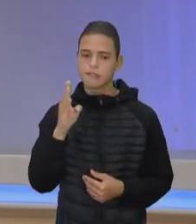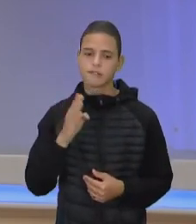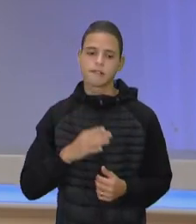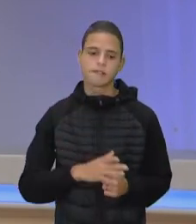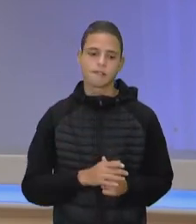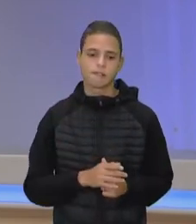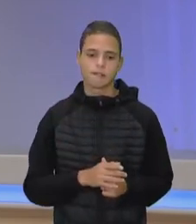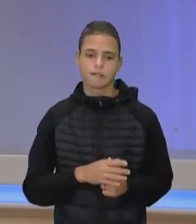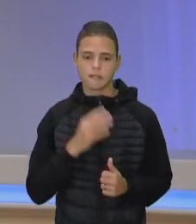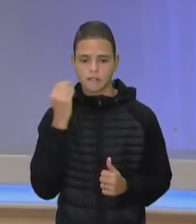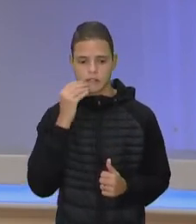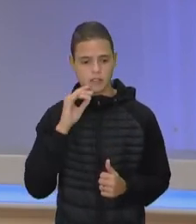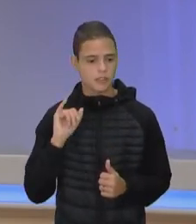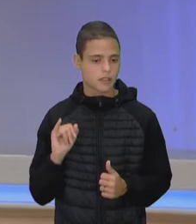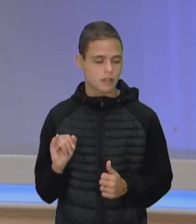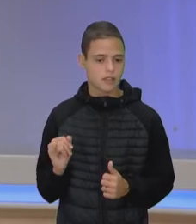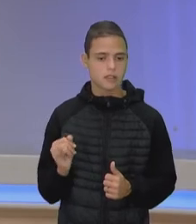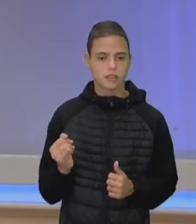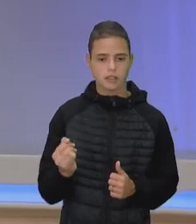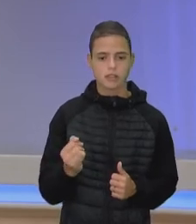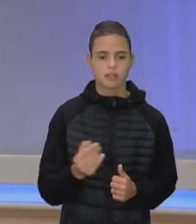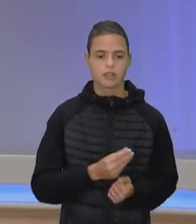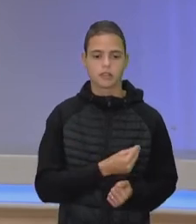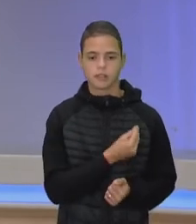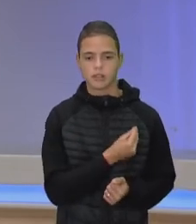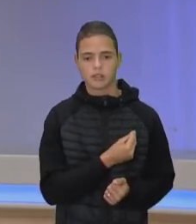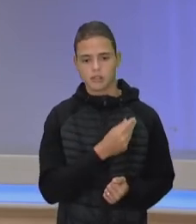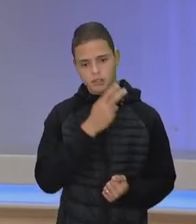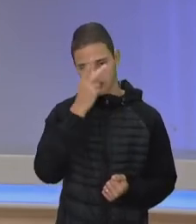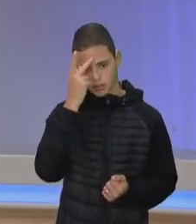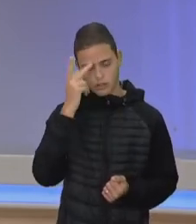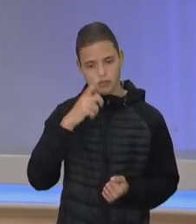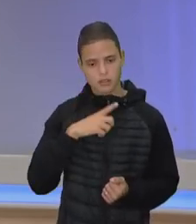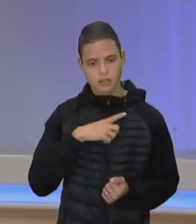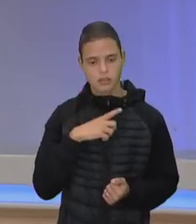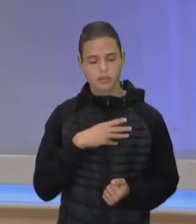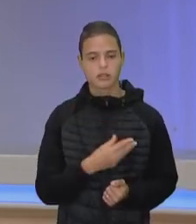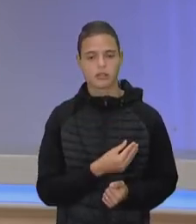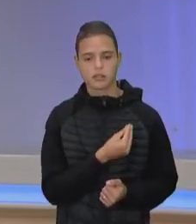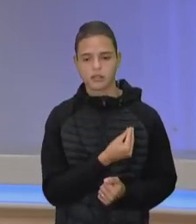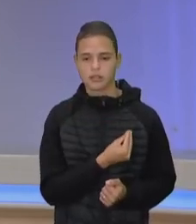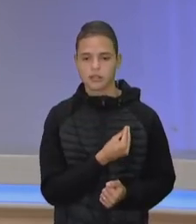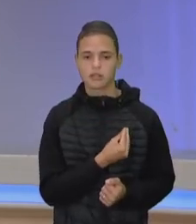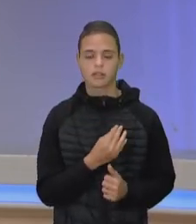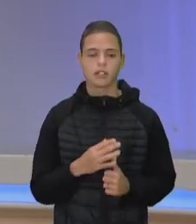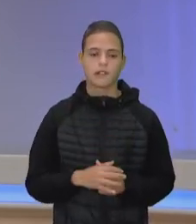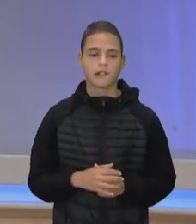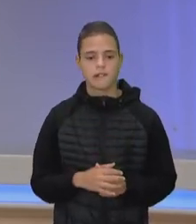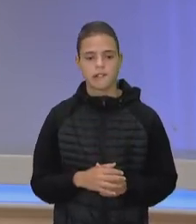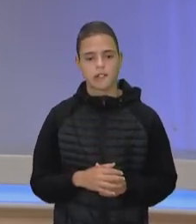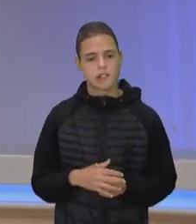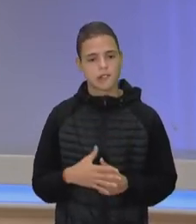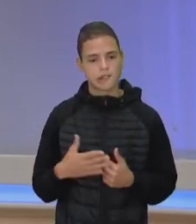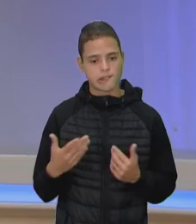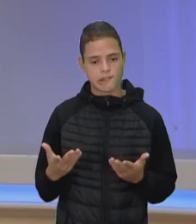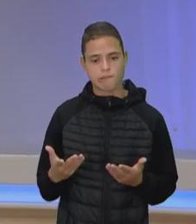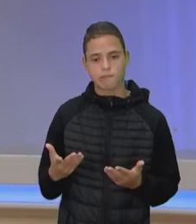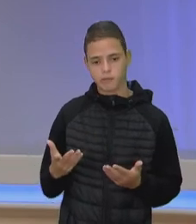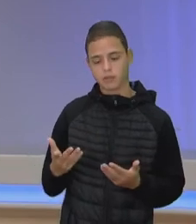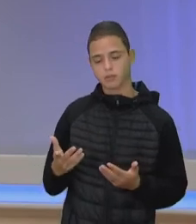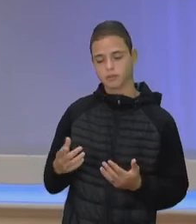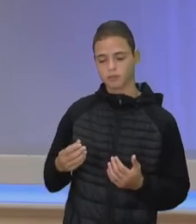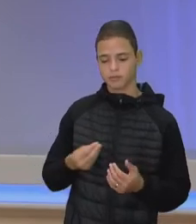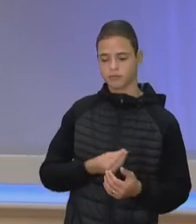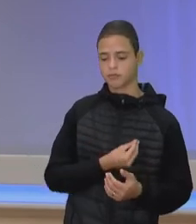para as oportunidades que as pessoas têm na vida, né? E, portanto, para o seu bem